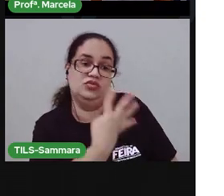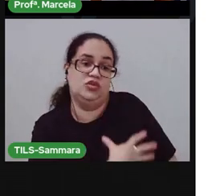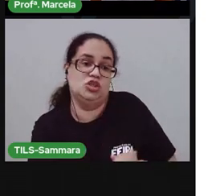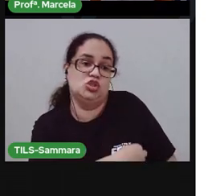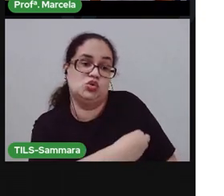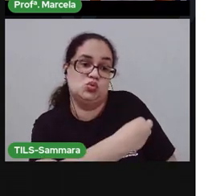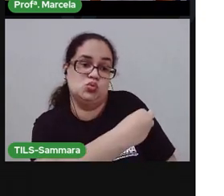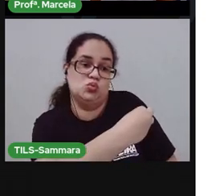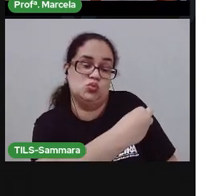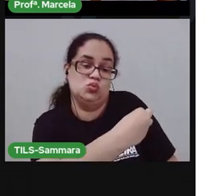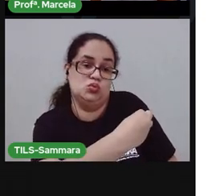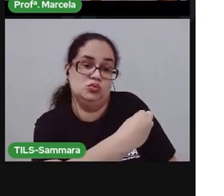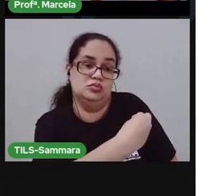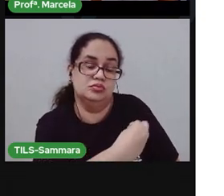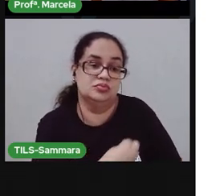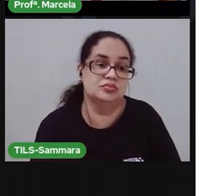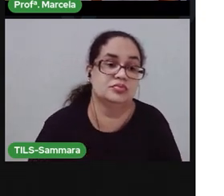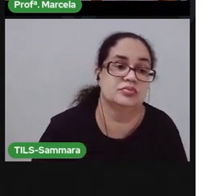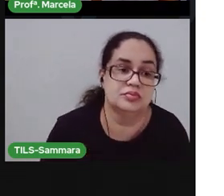filhotinhos.